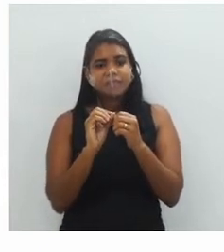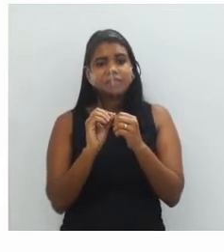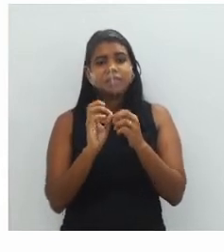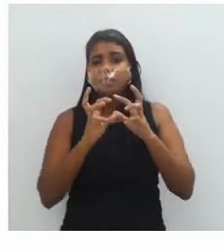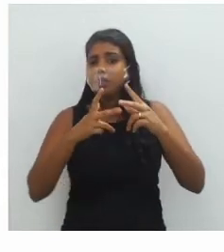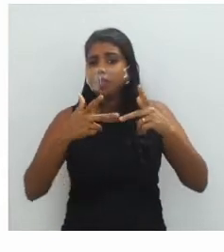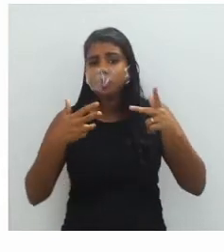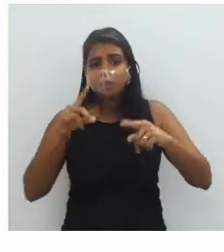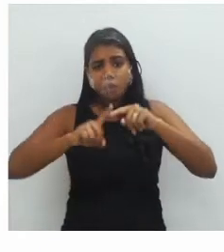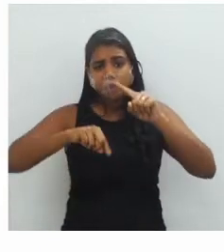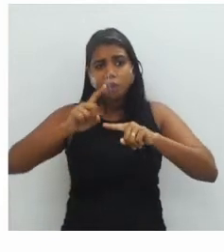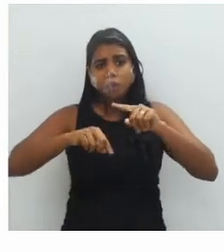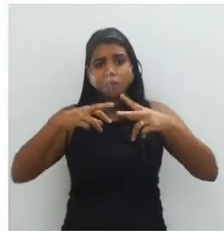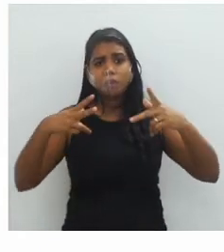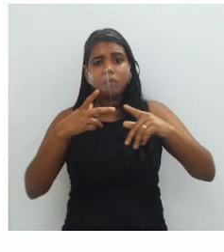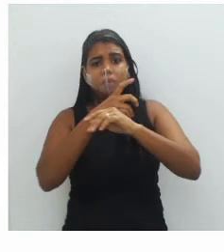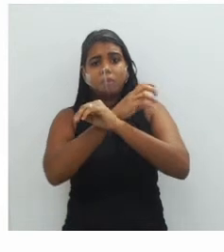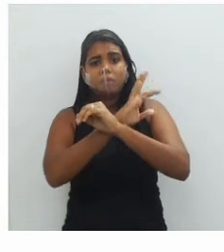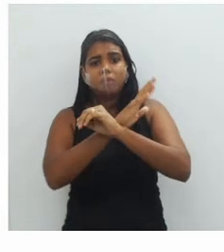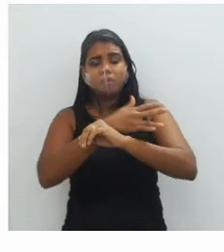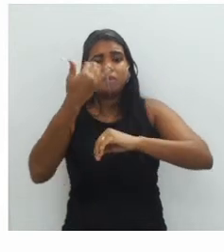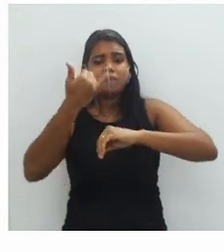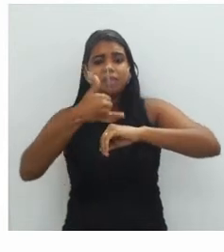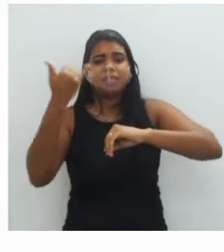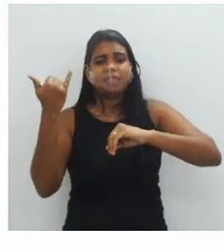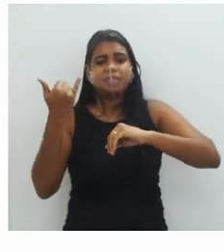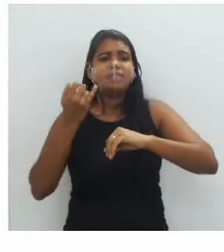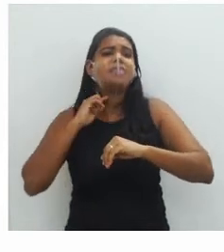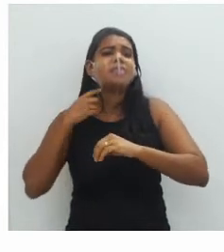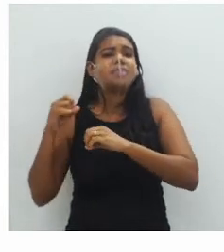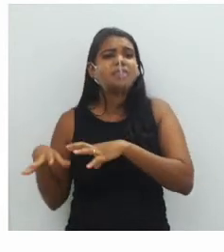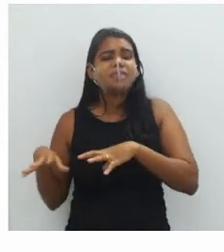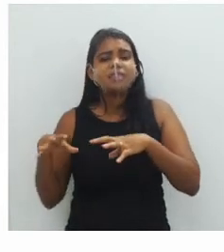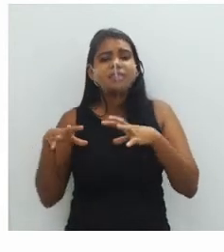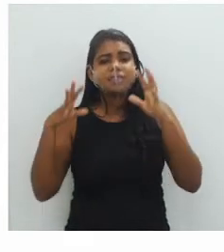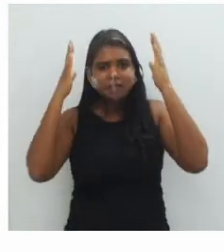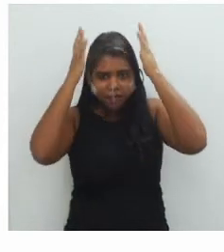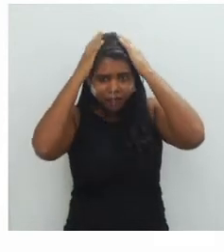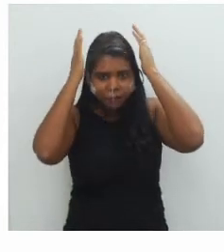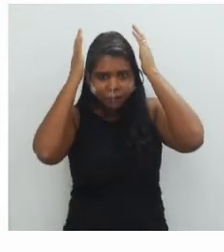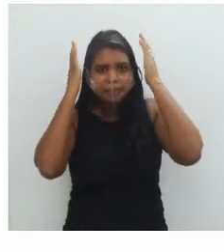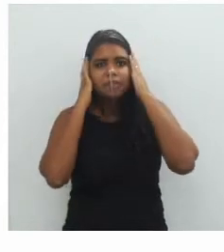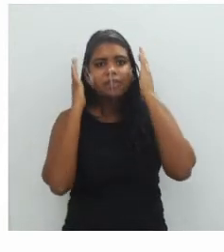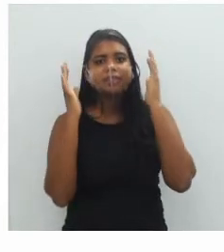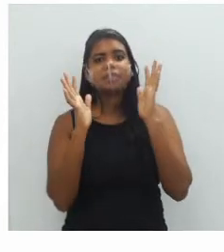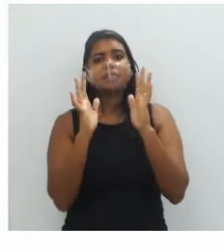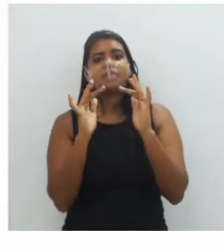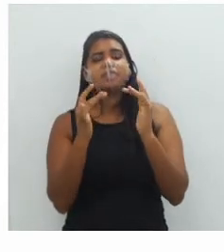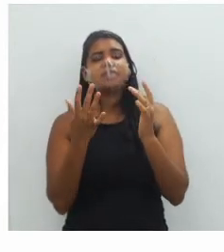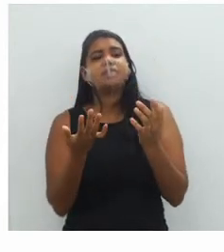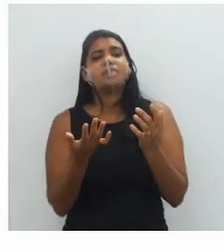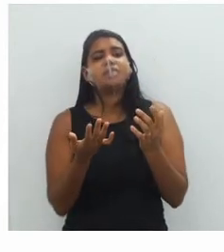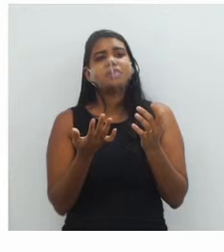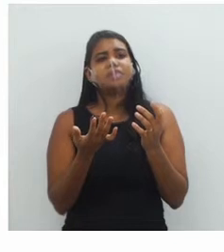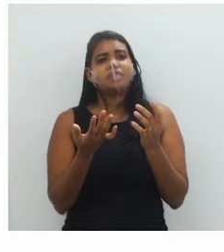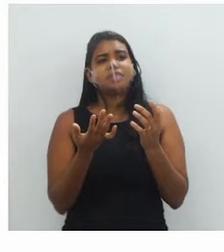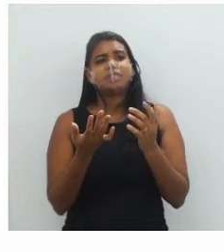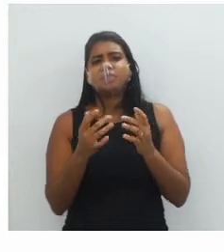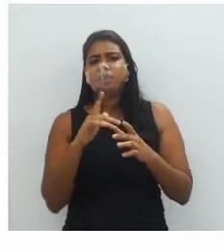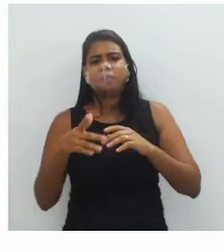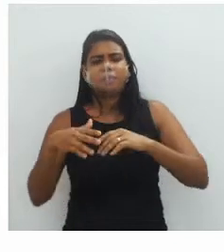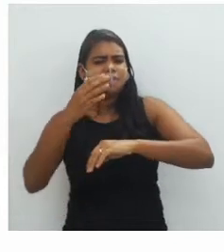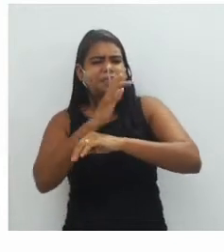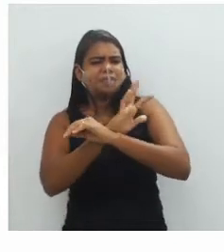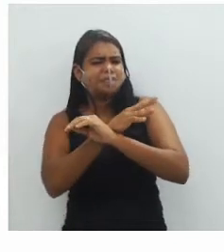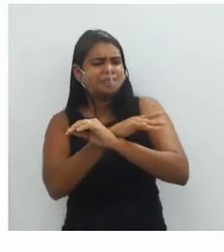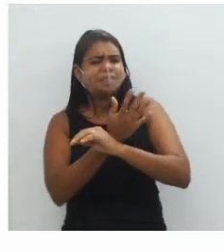Então, temos aí, compondo os cabelos e as cabeças desse casal, pneus, tambores de metal,